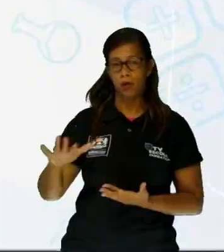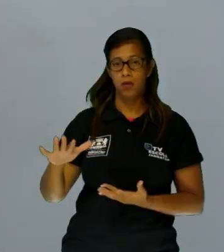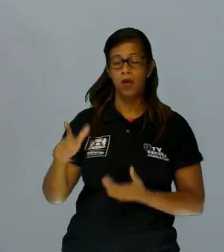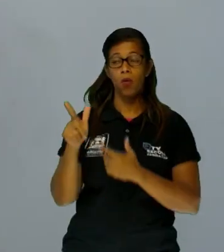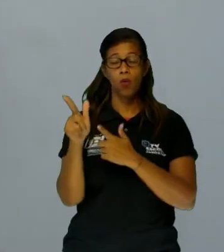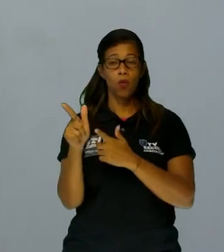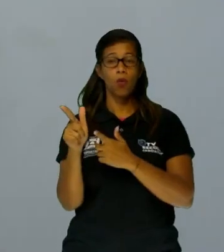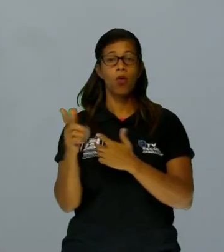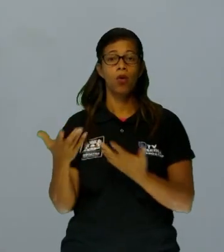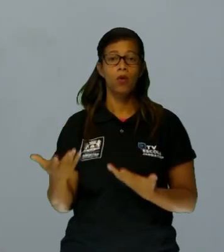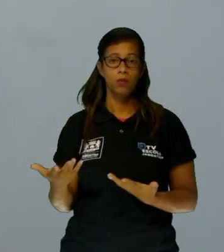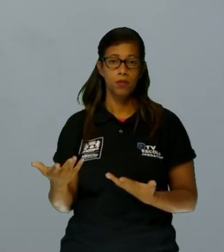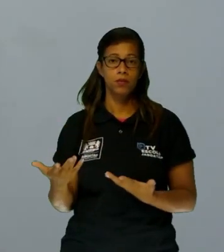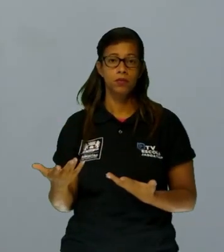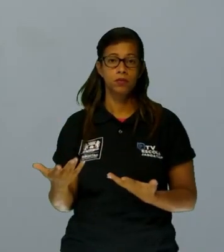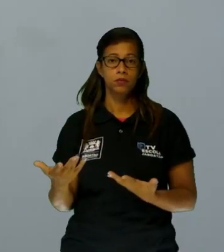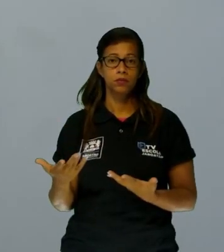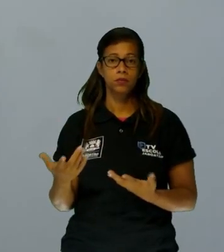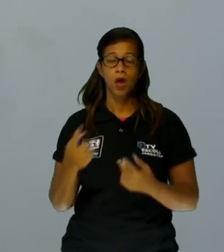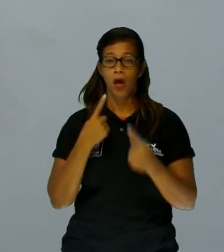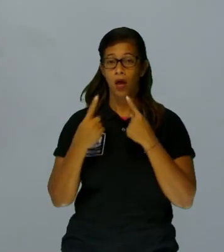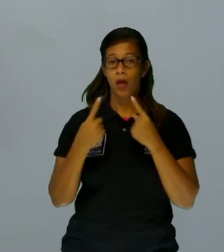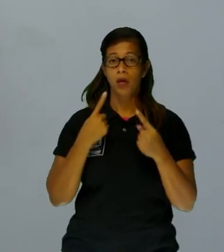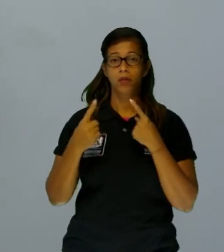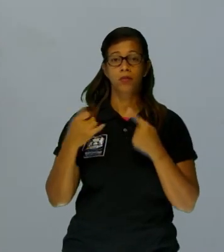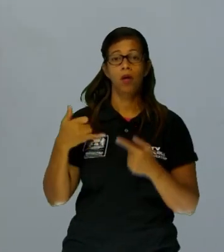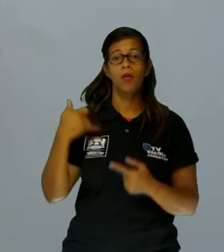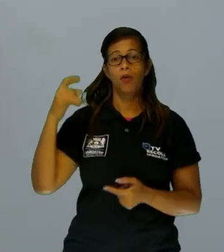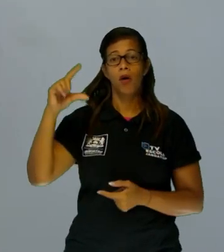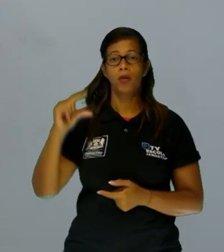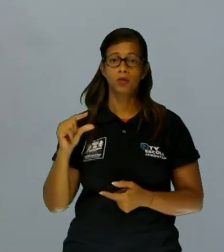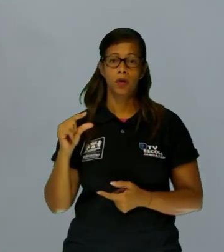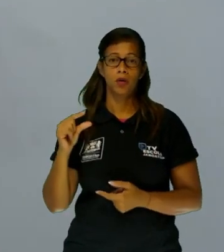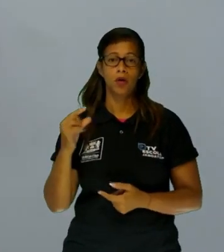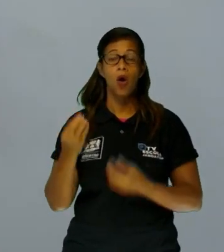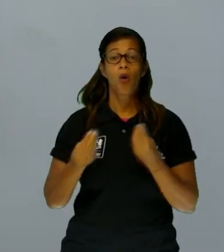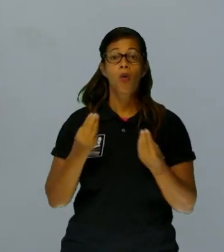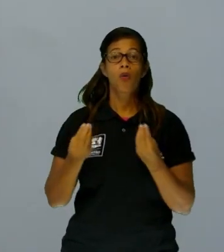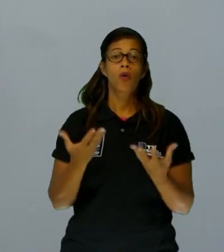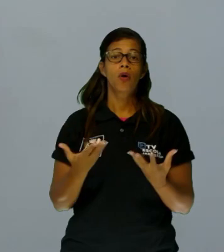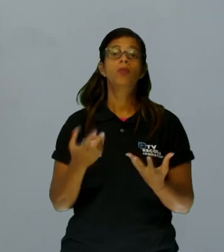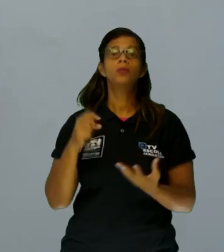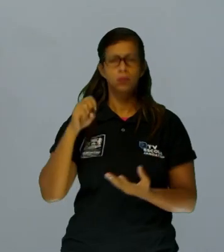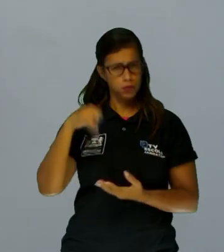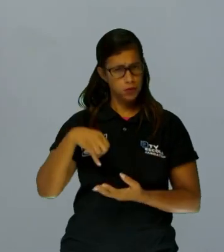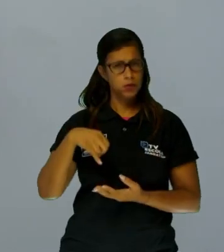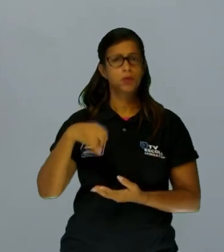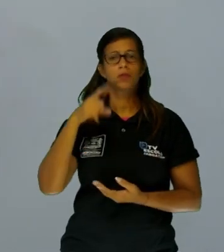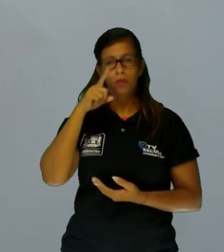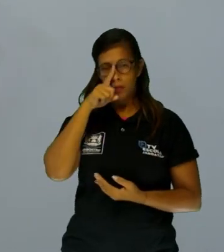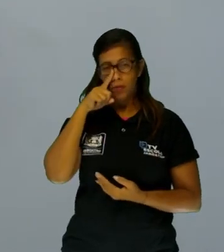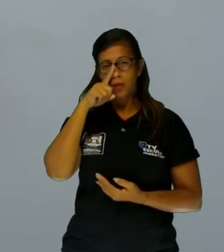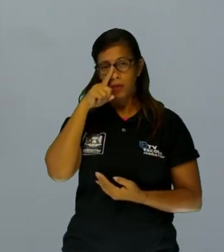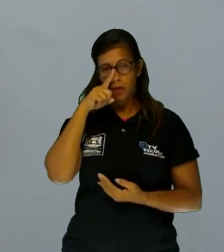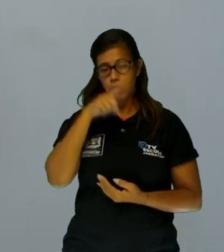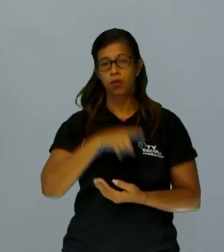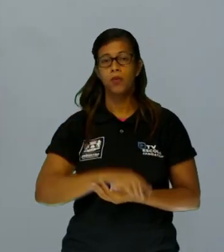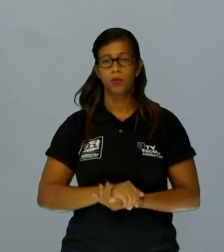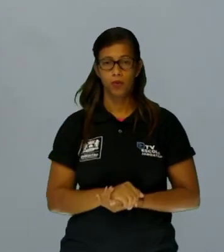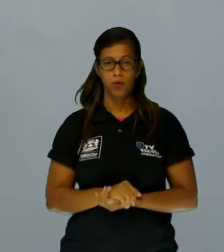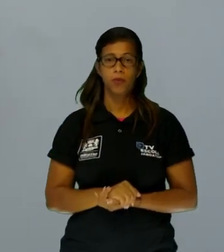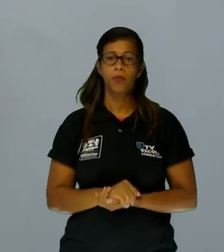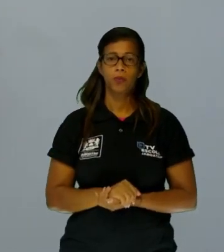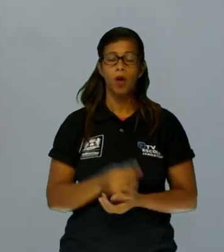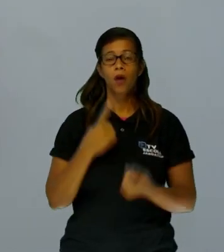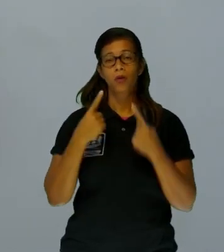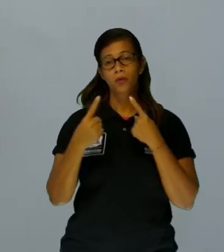maioridade penal, como é que esses jovens não representam perigo? De uma forma ou de outra, eles representam perigo sim. A questão aí que muitos teóricos discutem, né, é